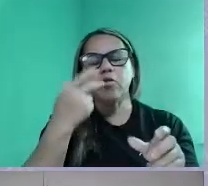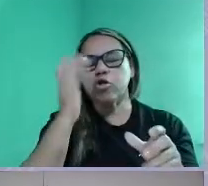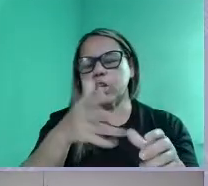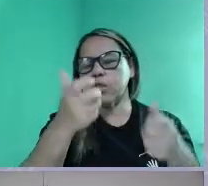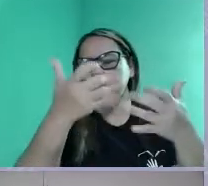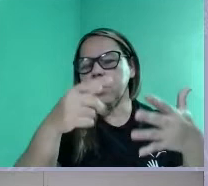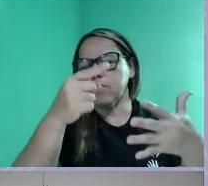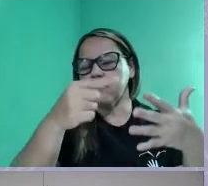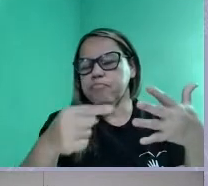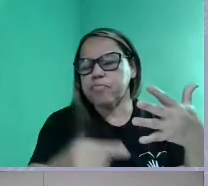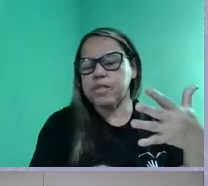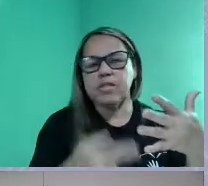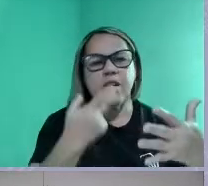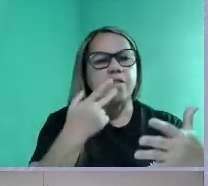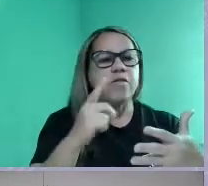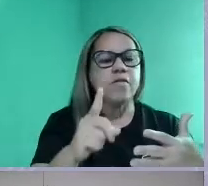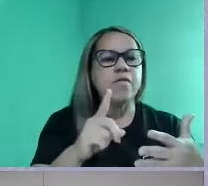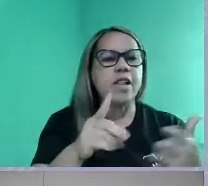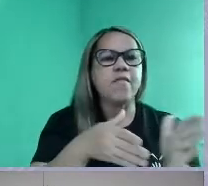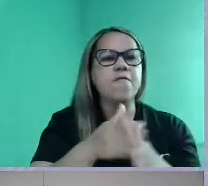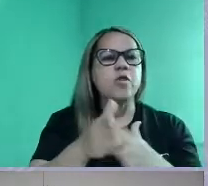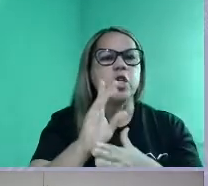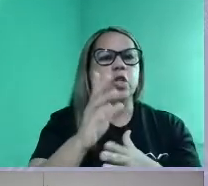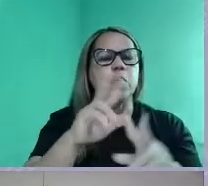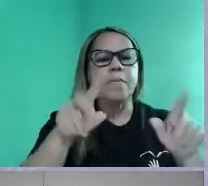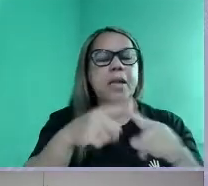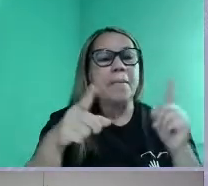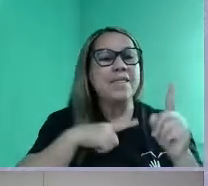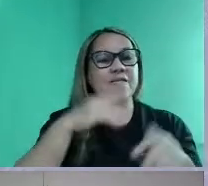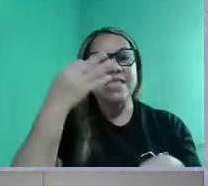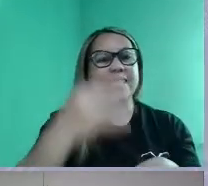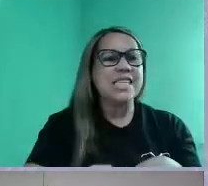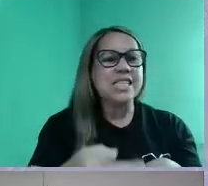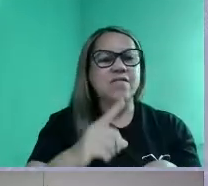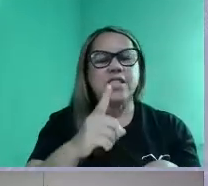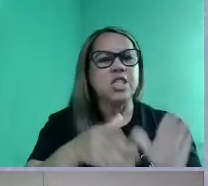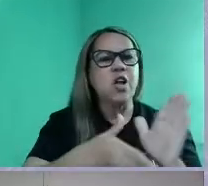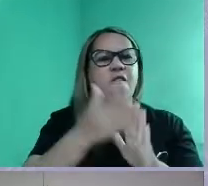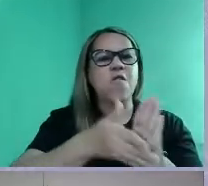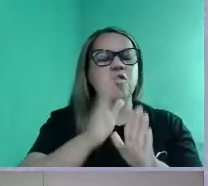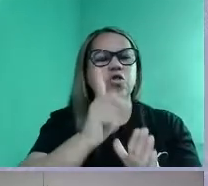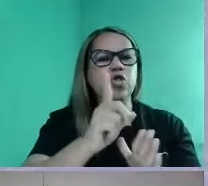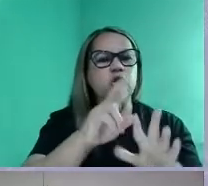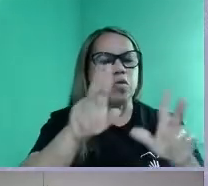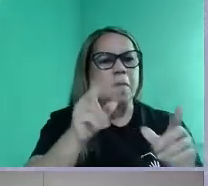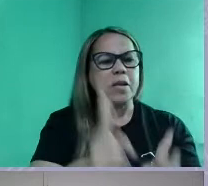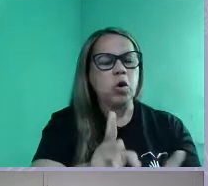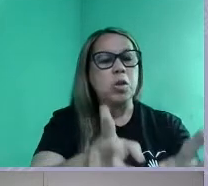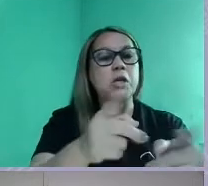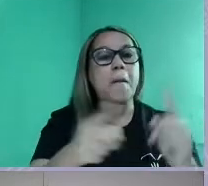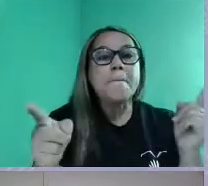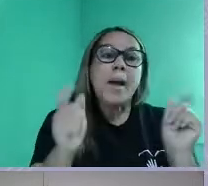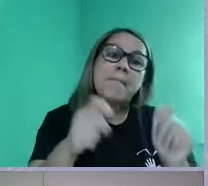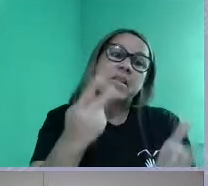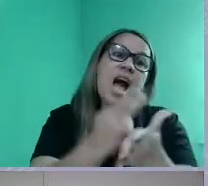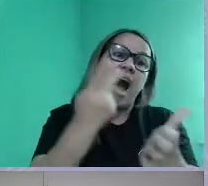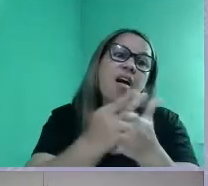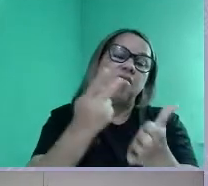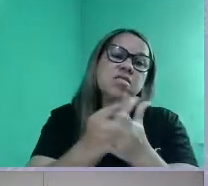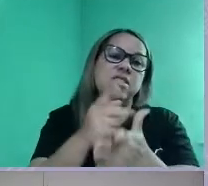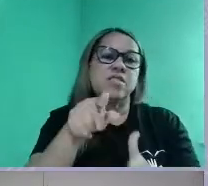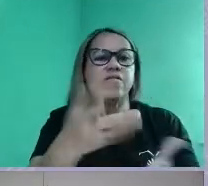né? Eu nem estou falando em fuga ao tema, porque eu tenho certeza absoluta que vocês não fugiram a esse tema, tá certo? Mas pode ter ocorrido, né? De vocês